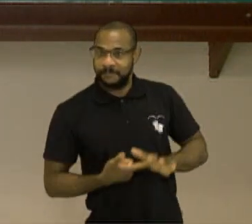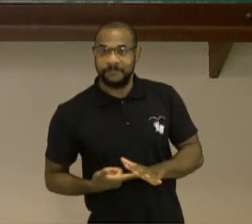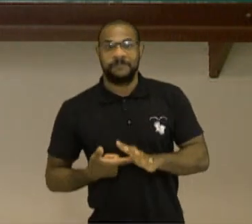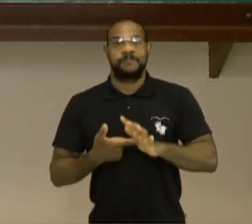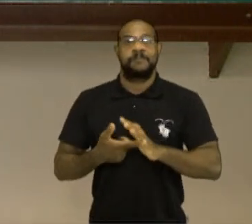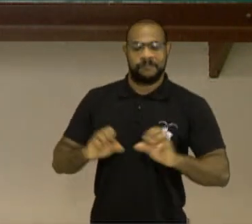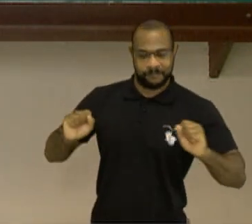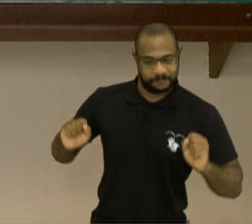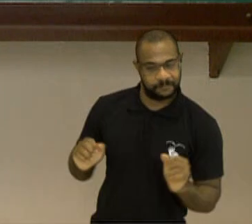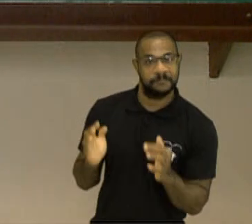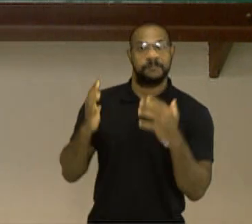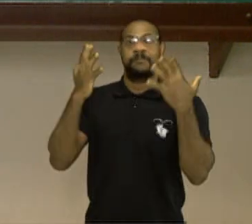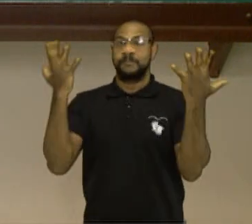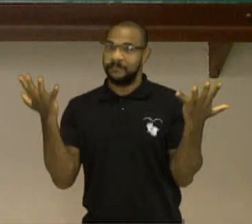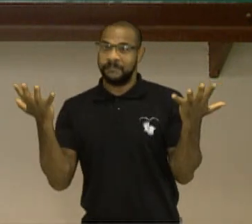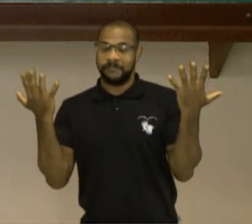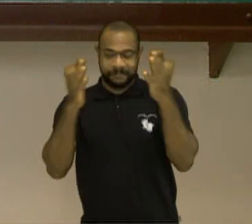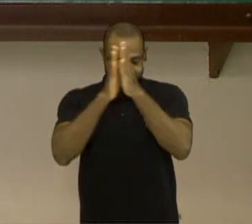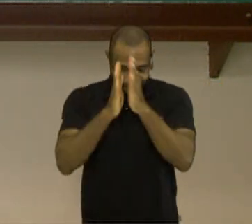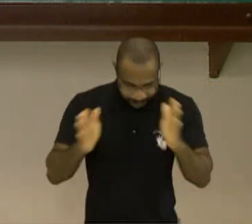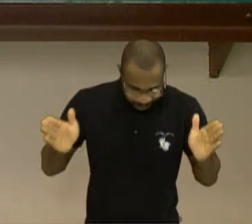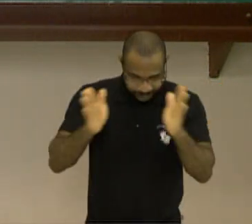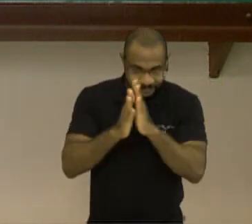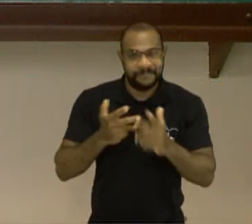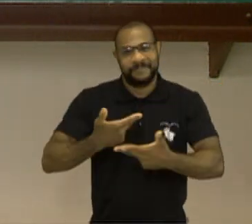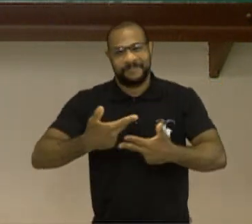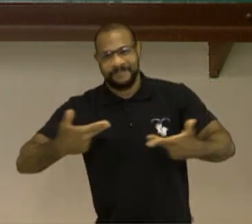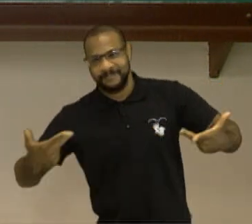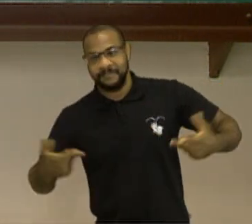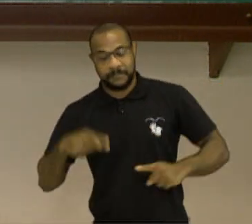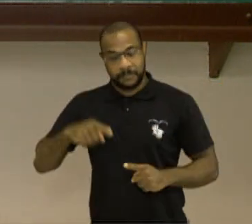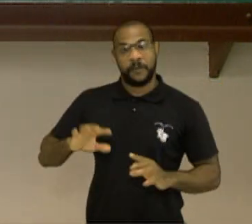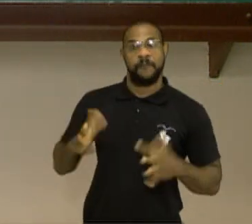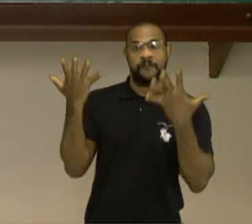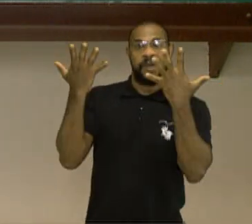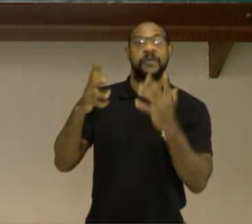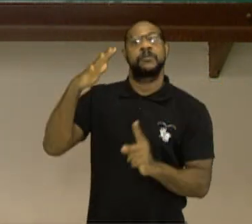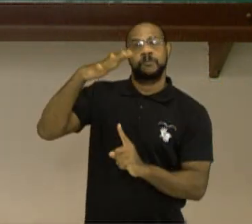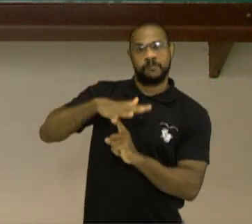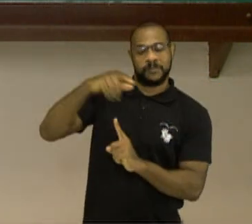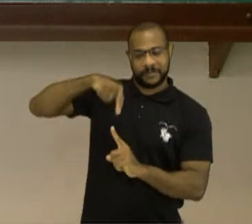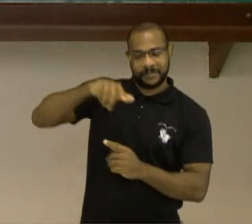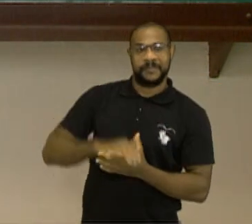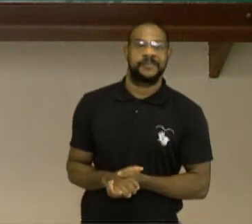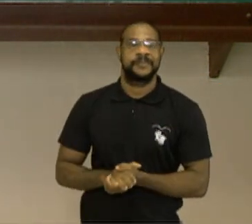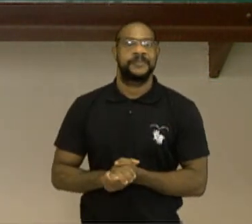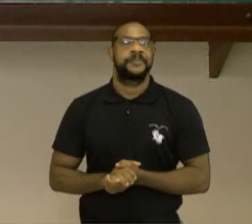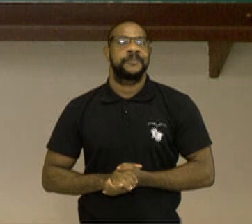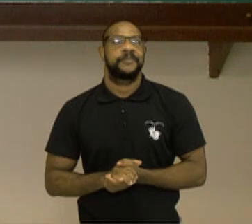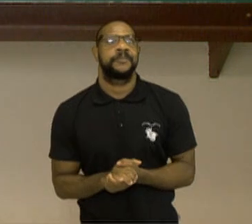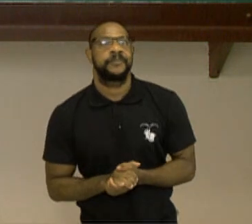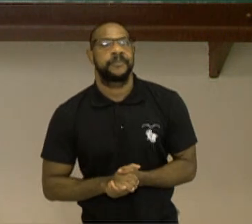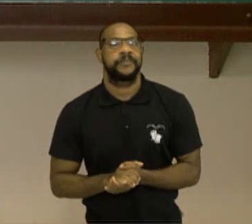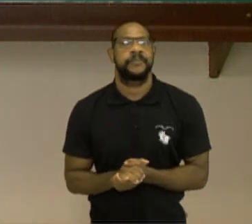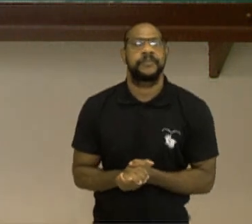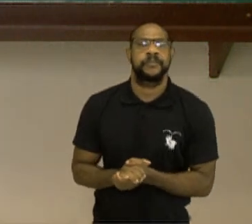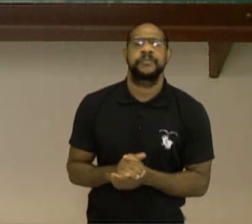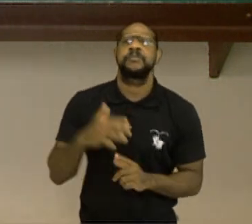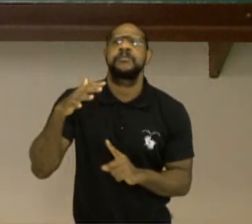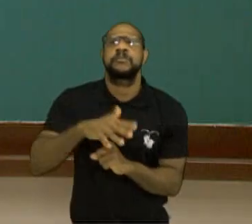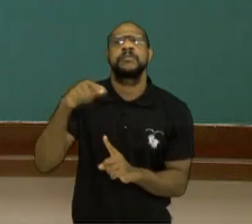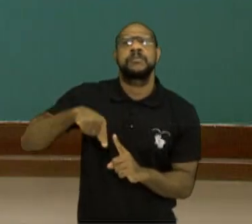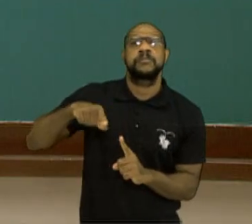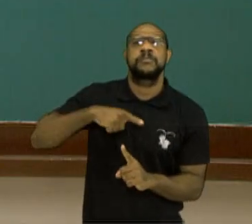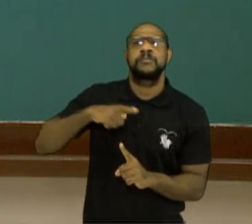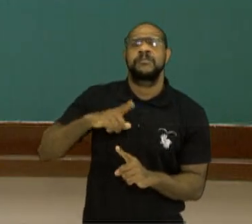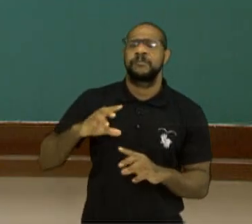festas sagradas e populares do Paraná. Estão preparados? Então vamos lá! O estado do Paraná